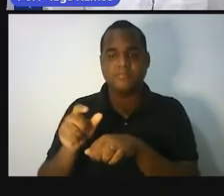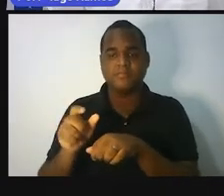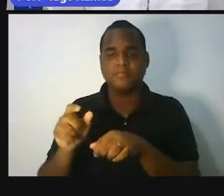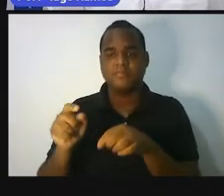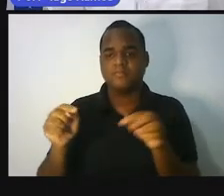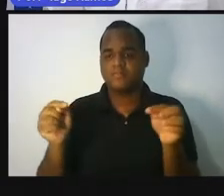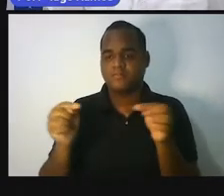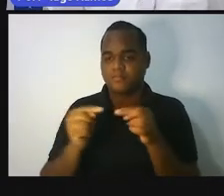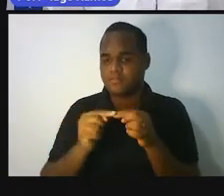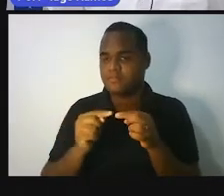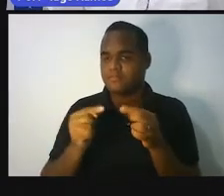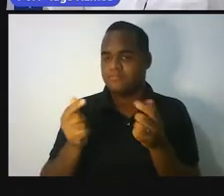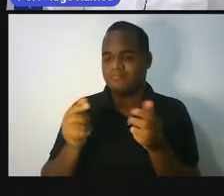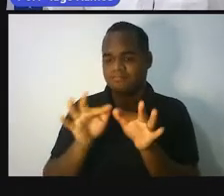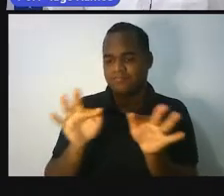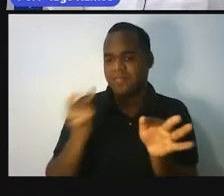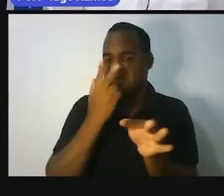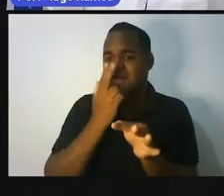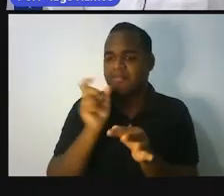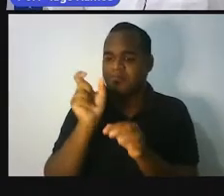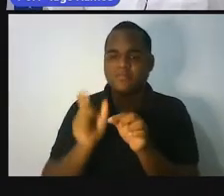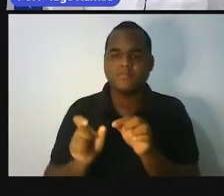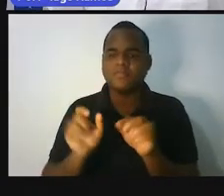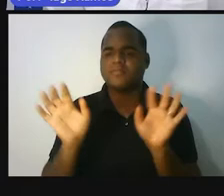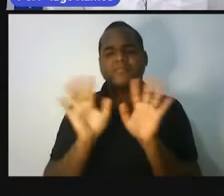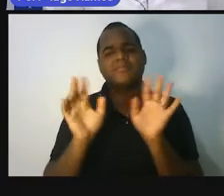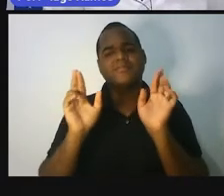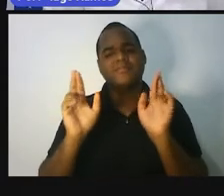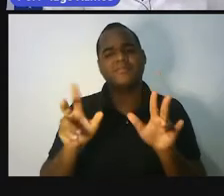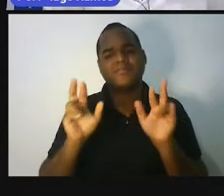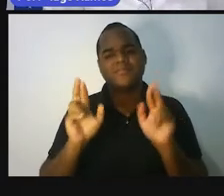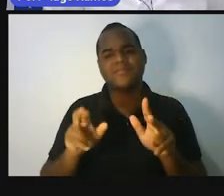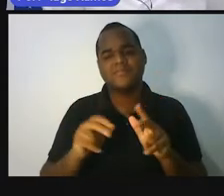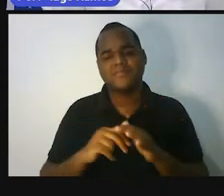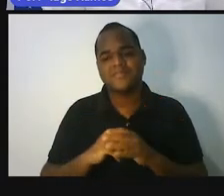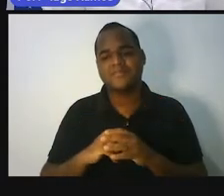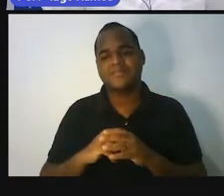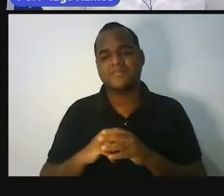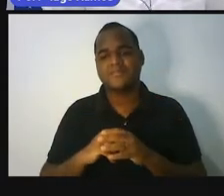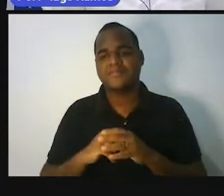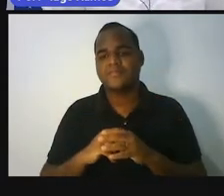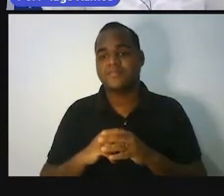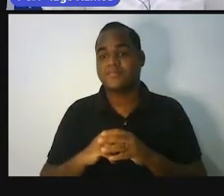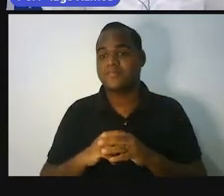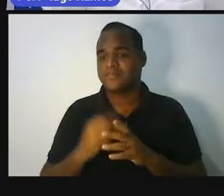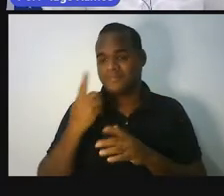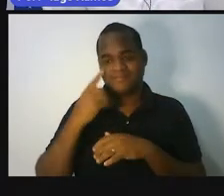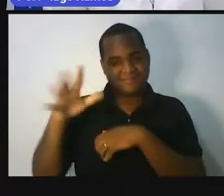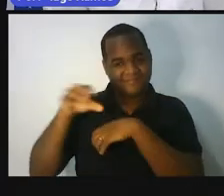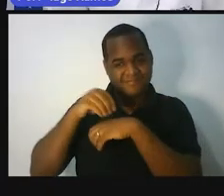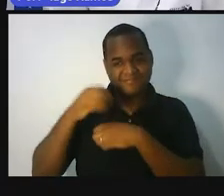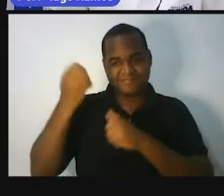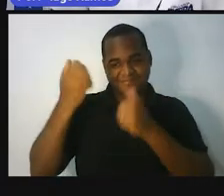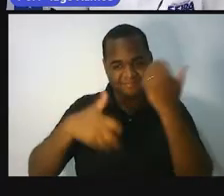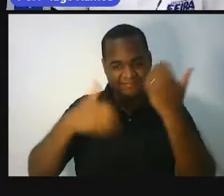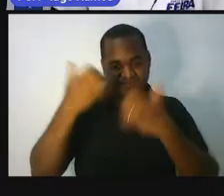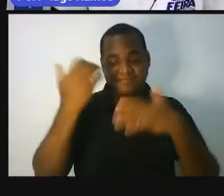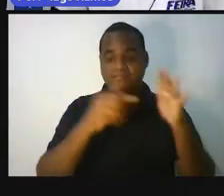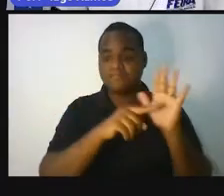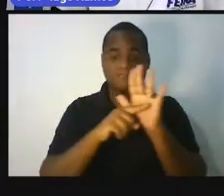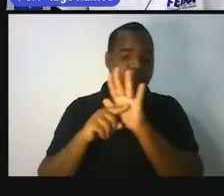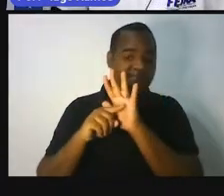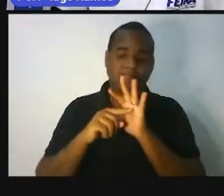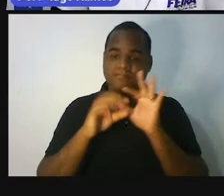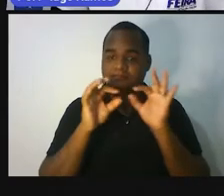matemática, por mais simples que ela seja? Não! E lá vem o momento de muito espanto.